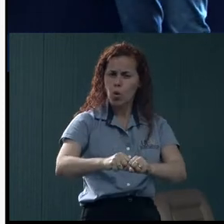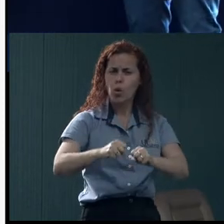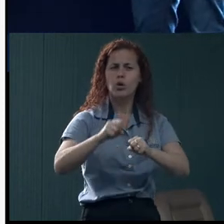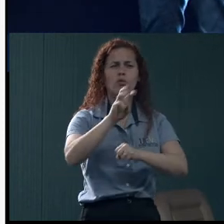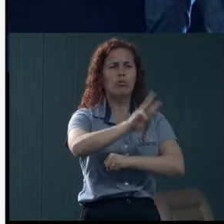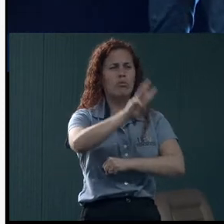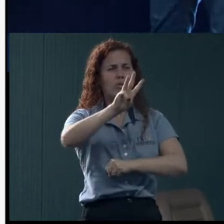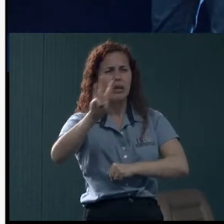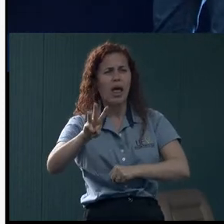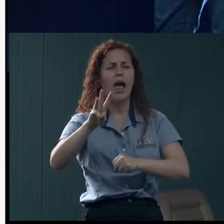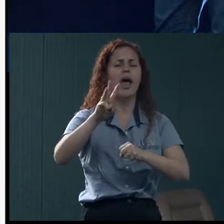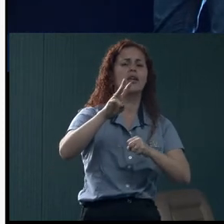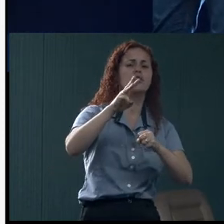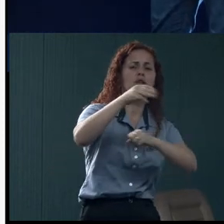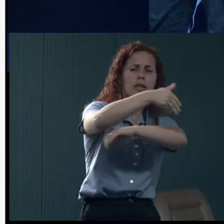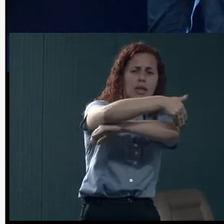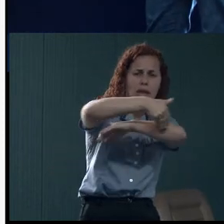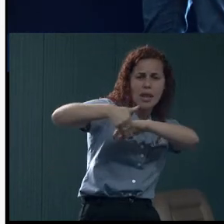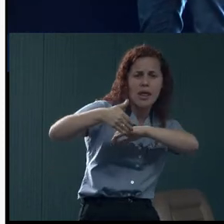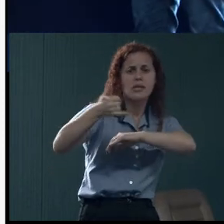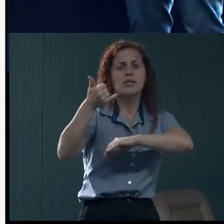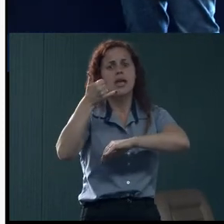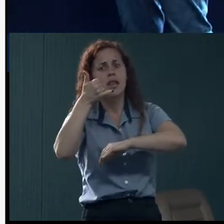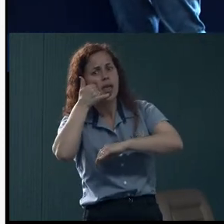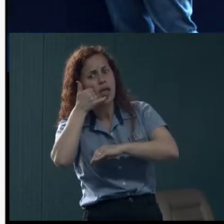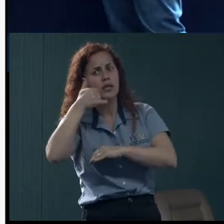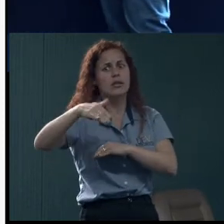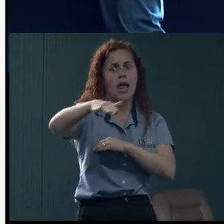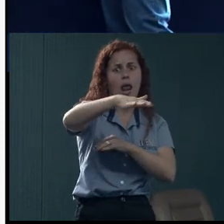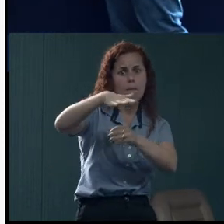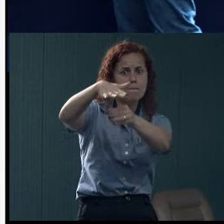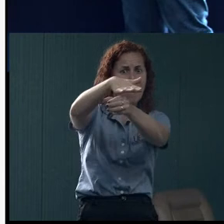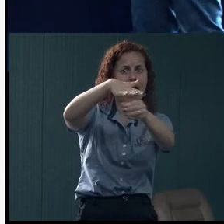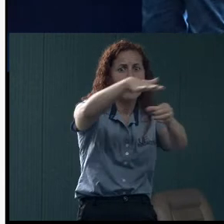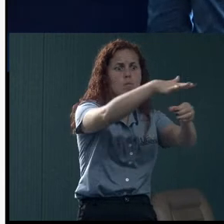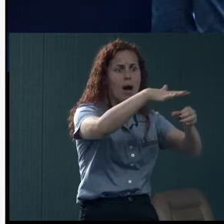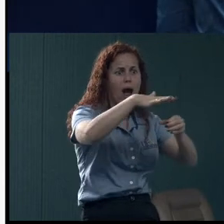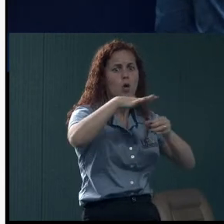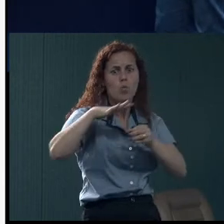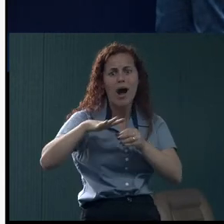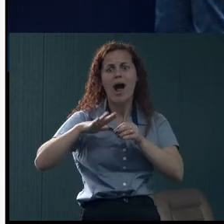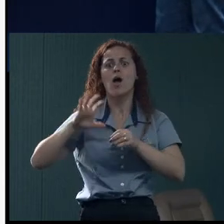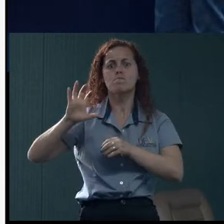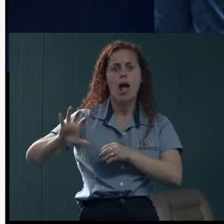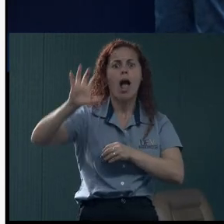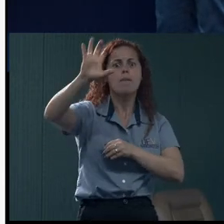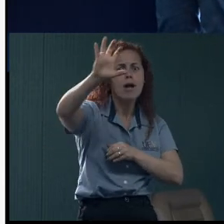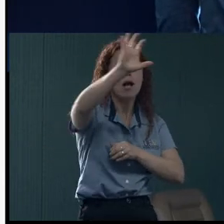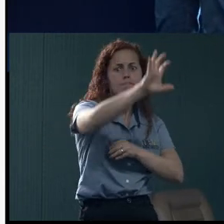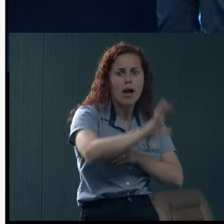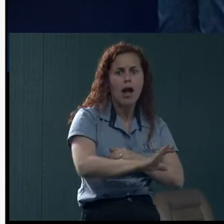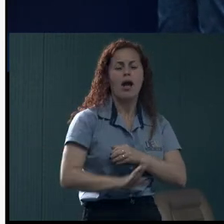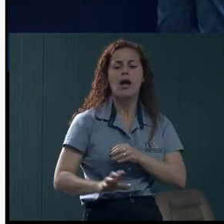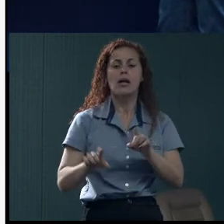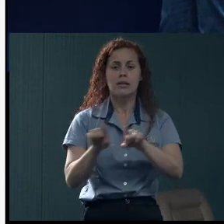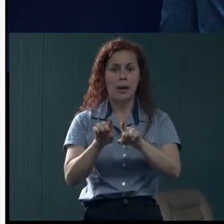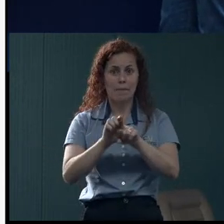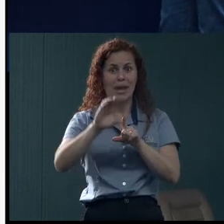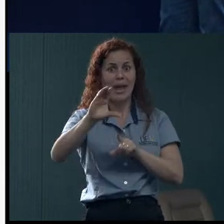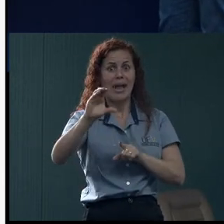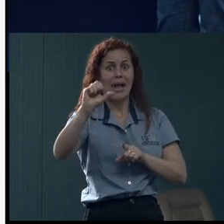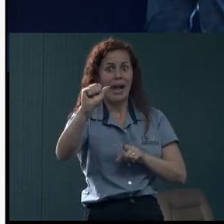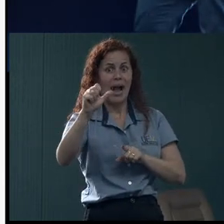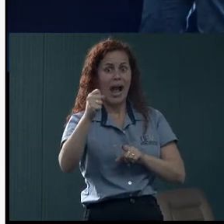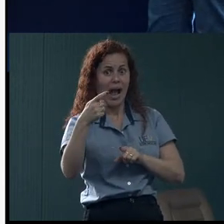com endereço, com telefone, para a área de abrangência que ela tem. Nós vamos disponibilizar o contato dos CAPS, que a